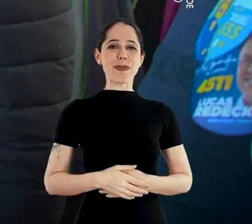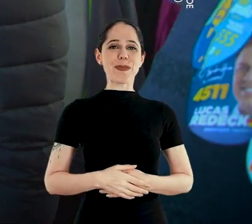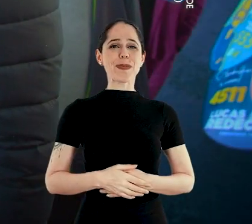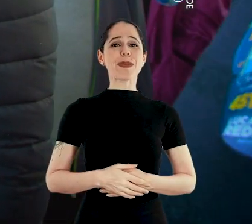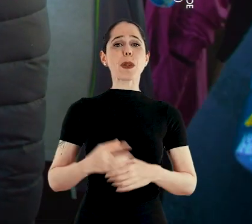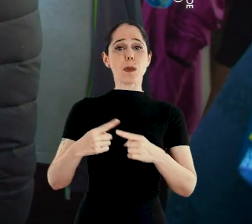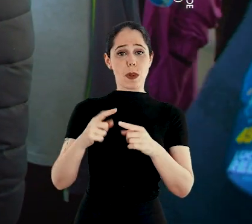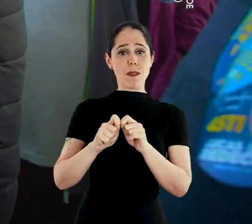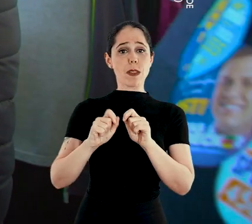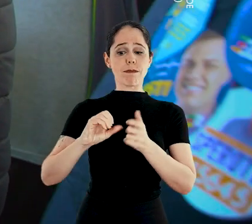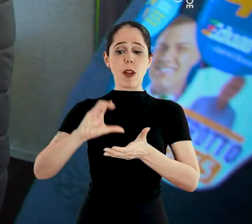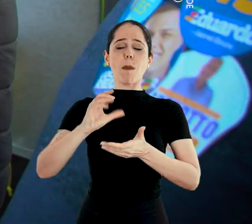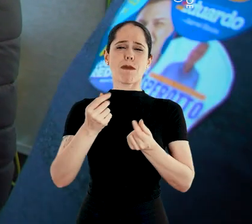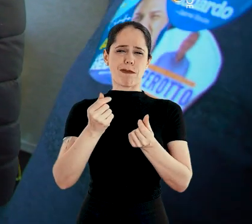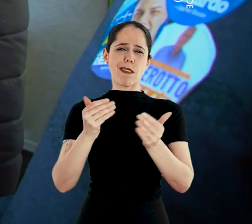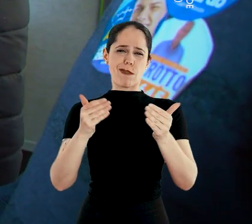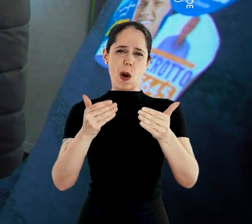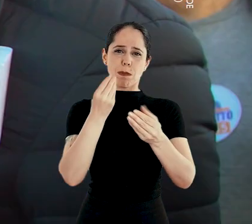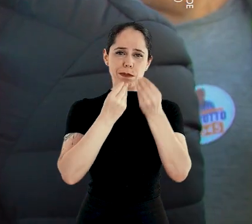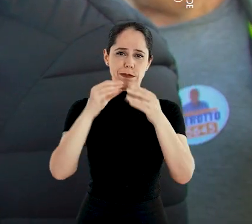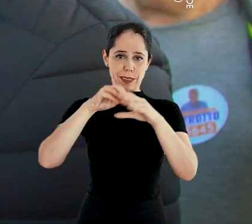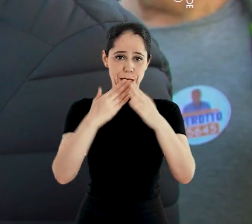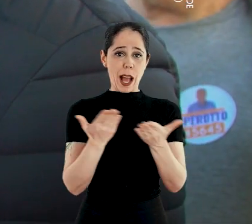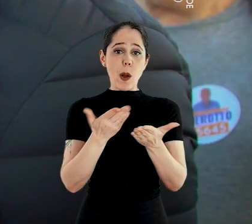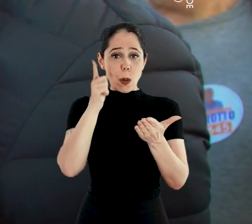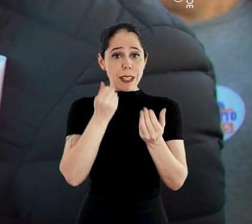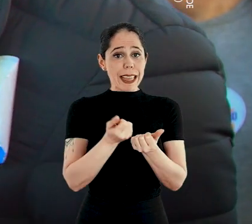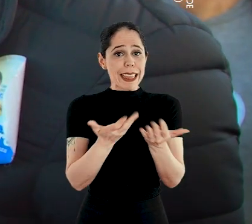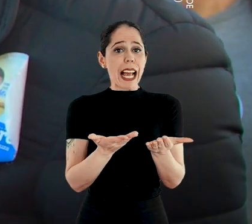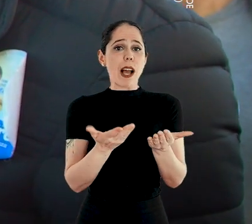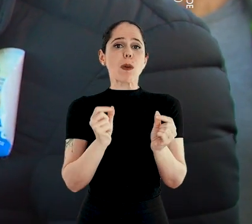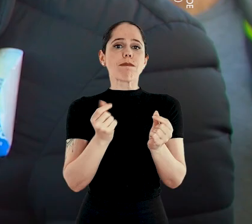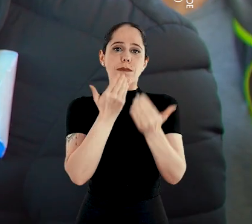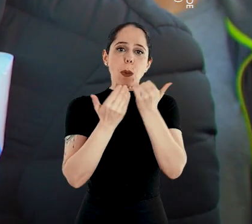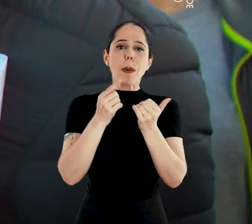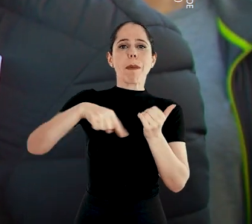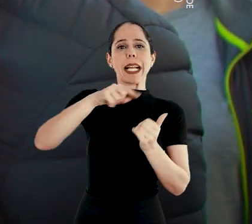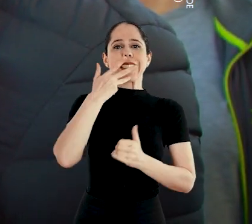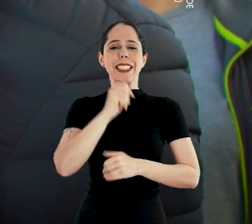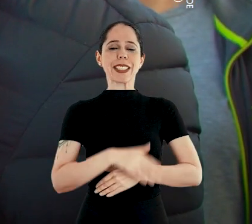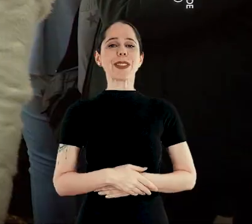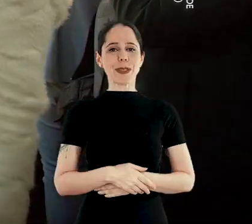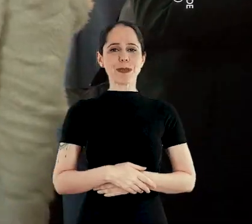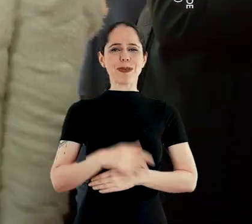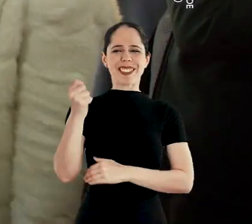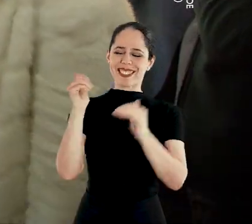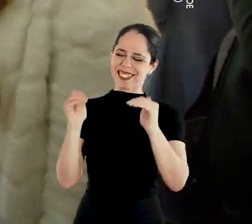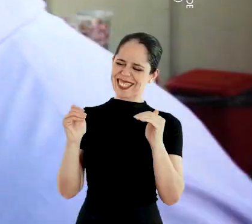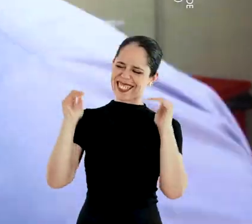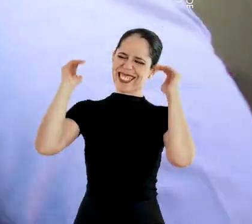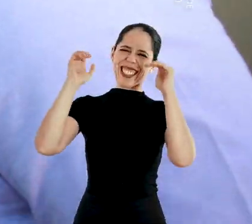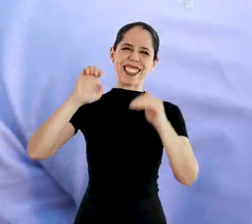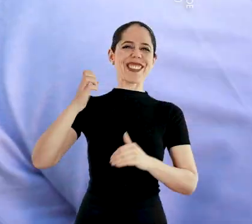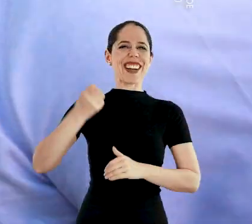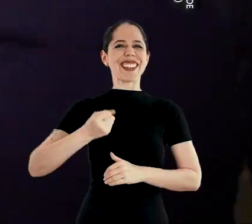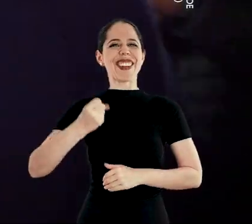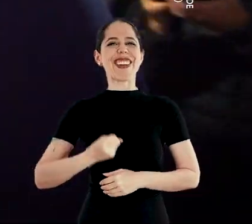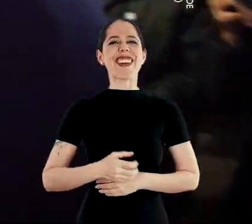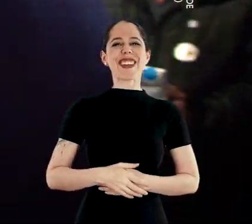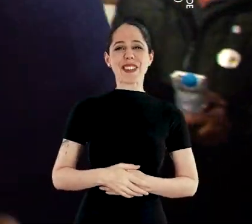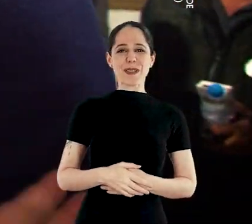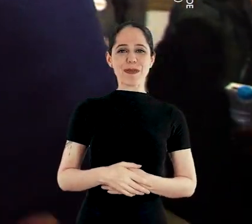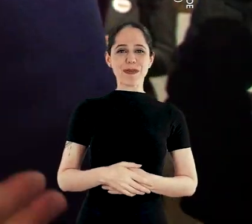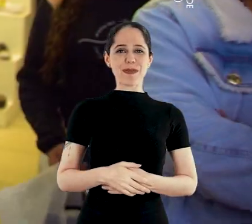Por ter feito o aumento da nossa merenda escolar e agora a gente consegue servir para uma refeição para essa criança. Rio Grande fala mais alto,